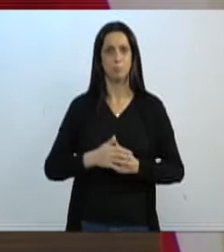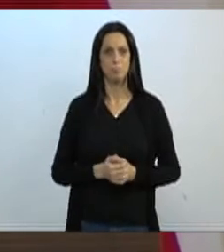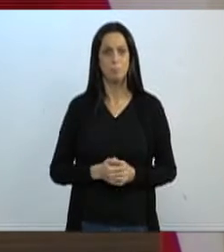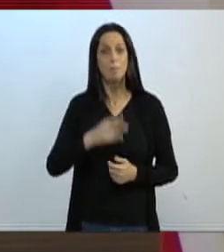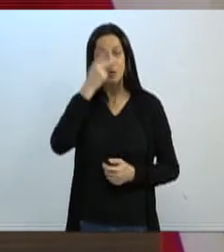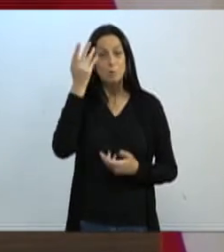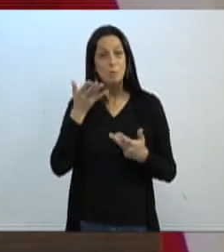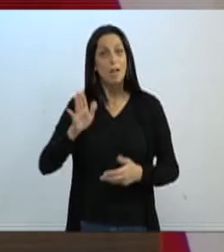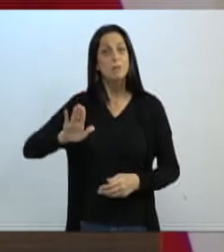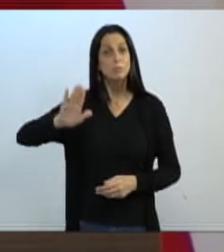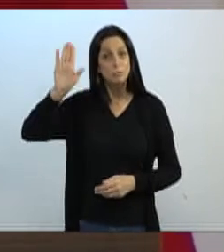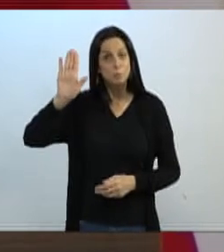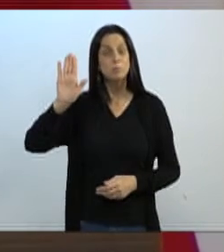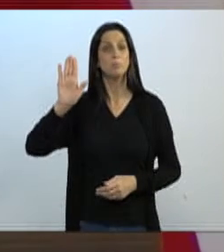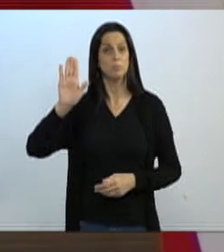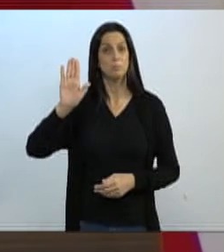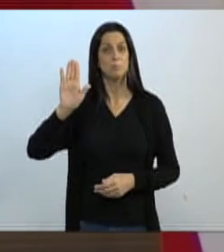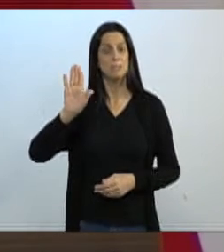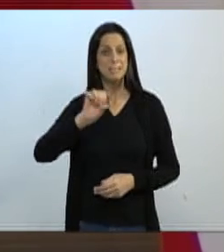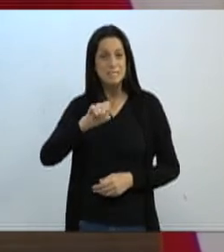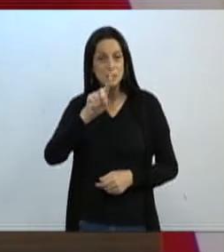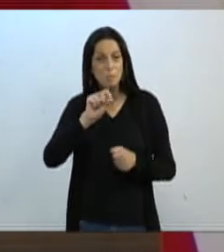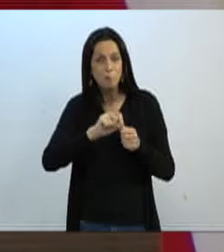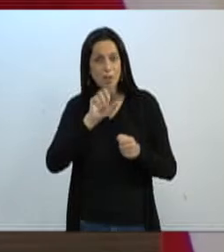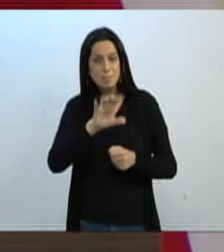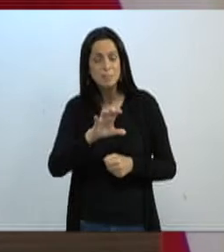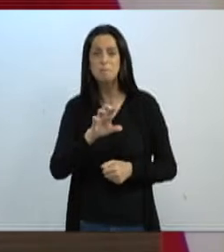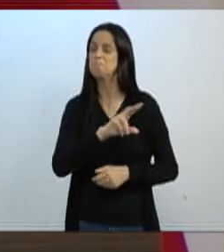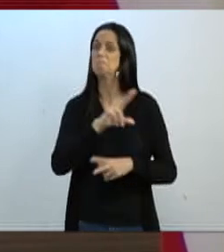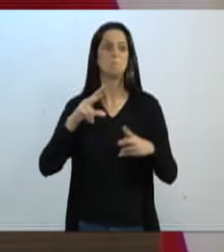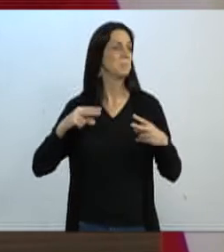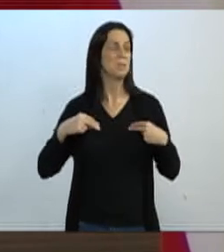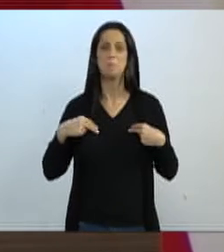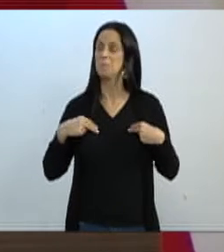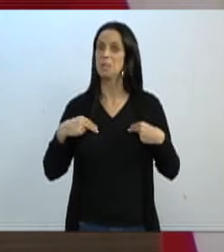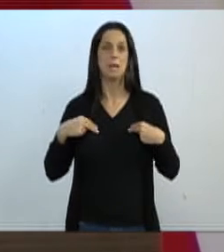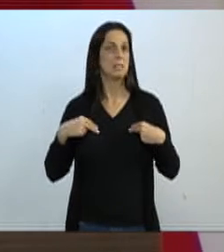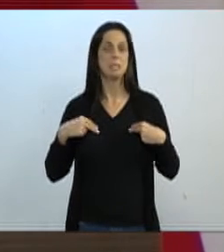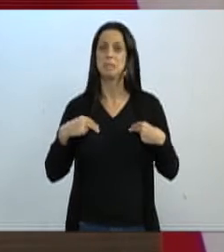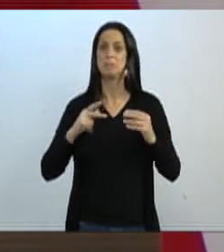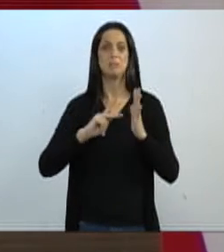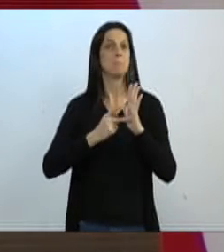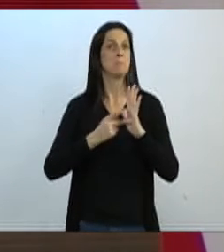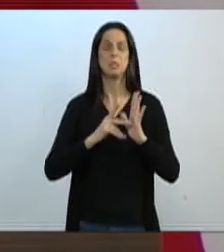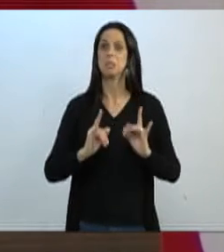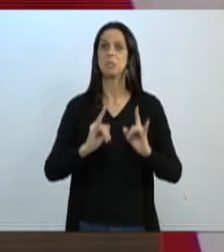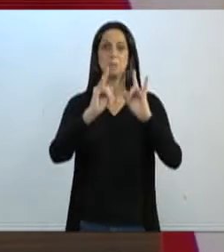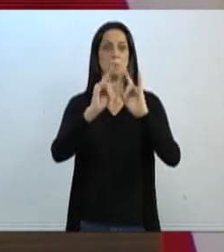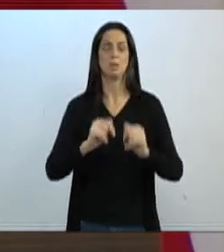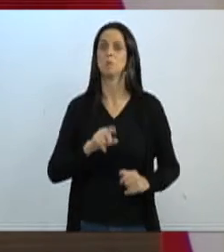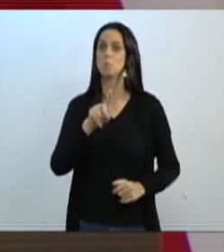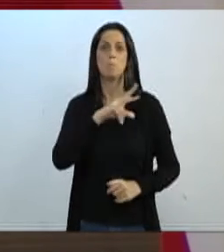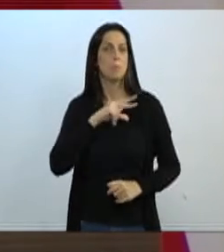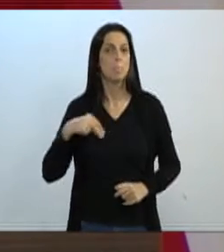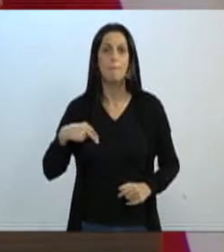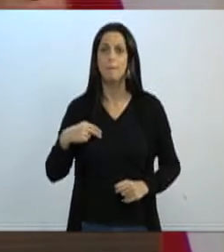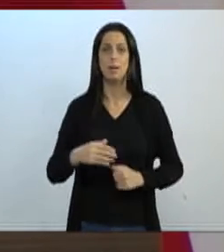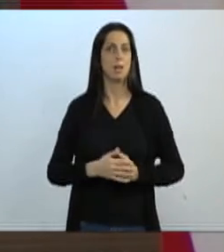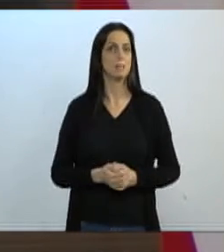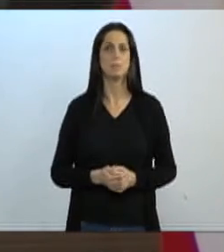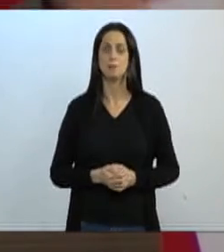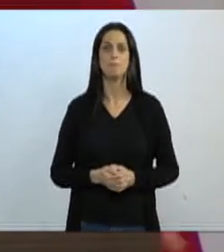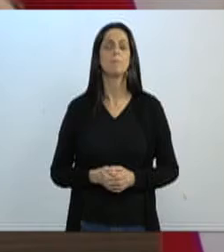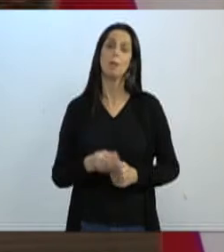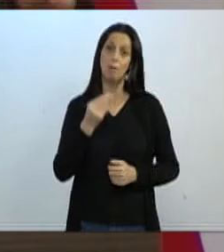políticas, fazer esse tipo de coisa, você não merece nem ser síndico de prédio. Nem isso. E claro que eu